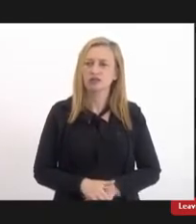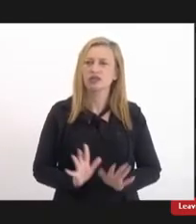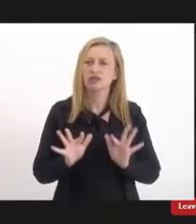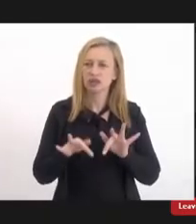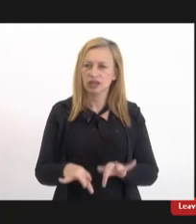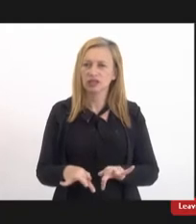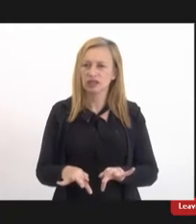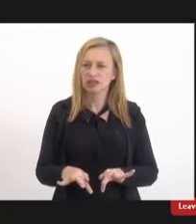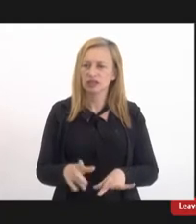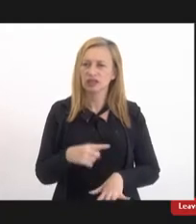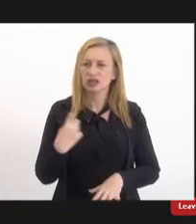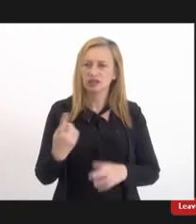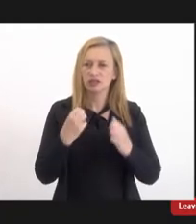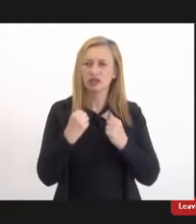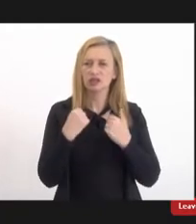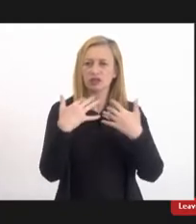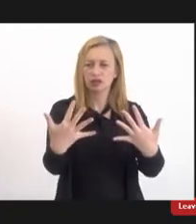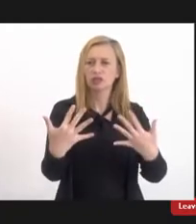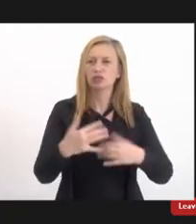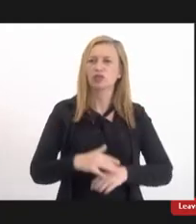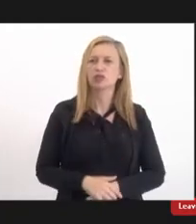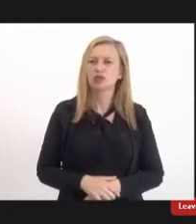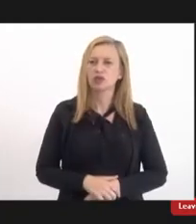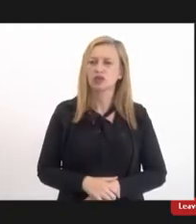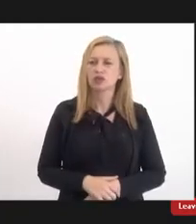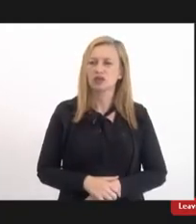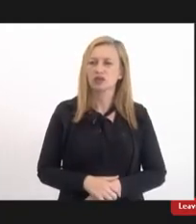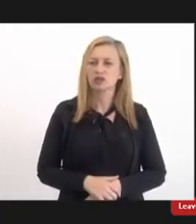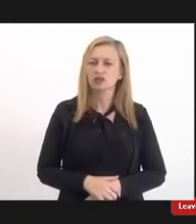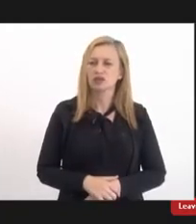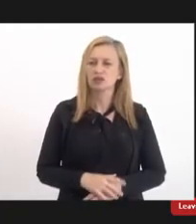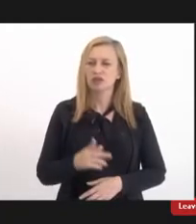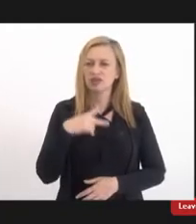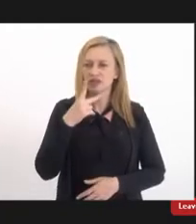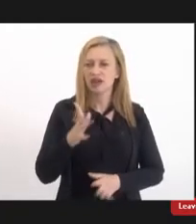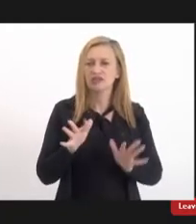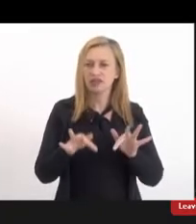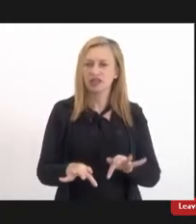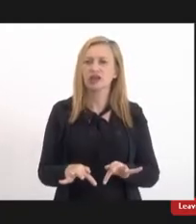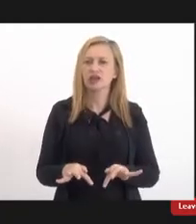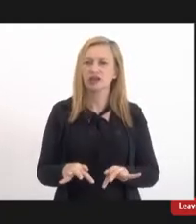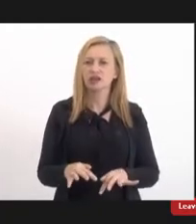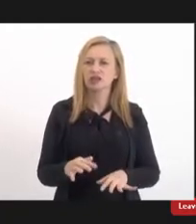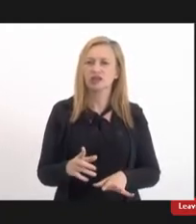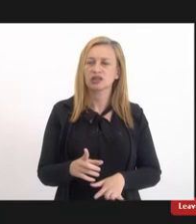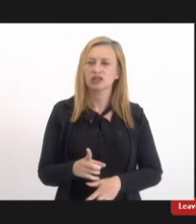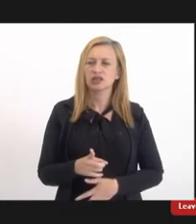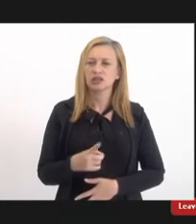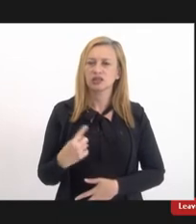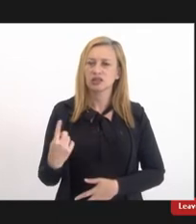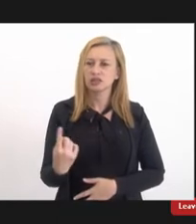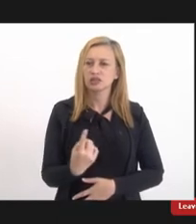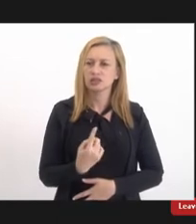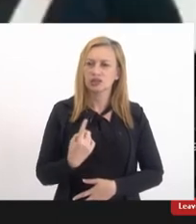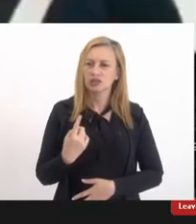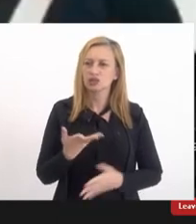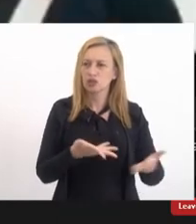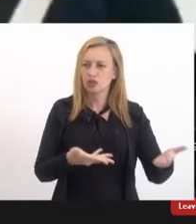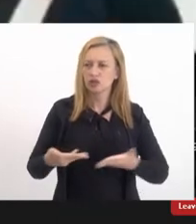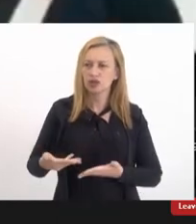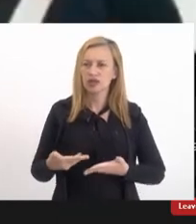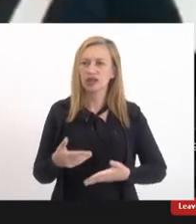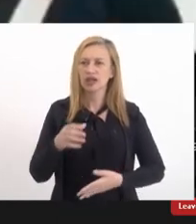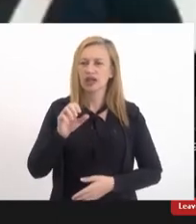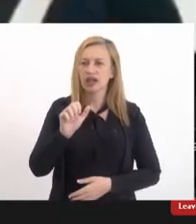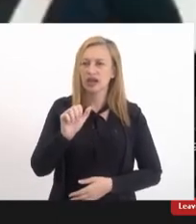finalização da nossa audiência pública que eu vou abrir para as considerações finais das nossas convidadas então